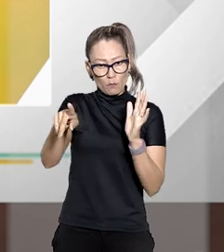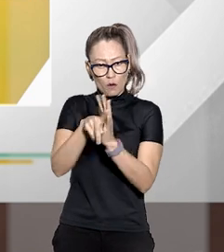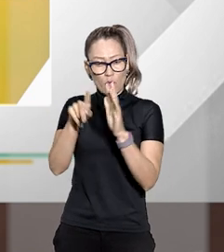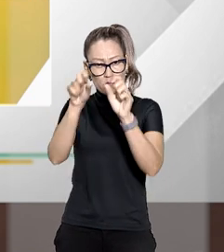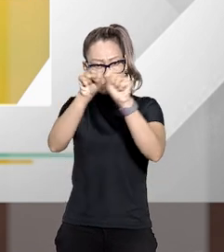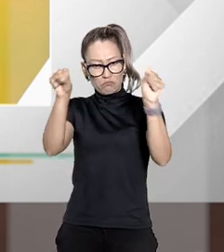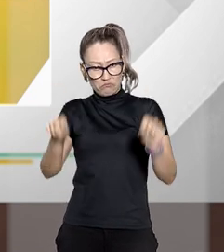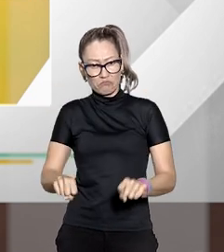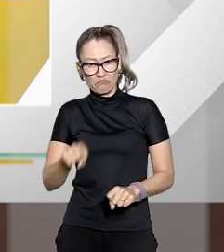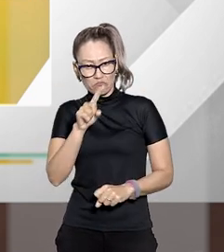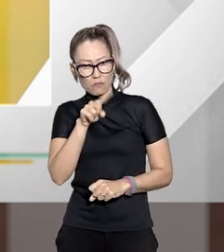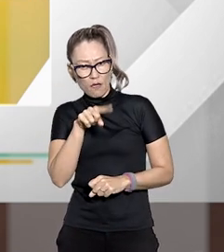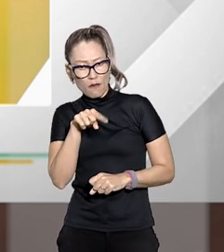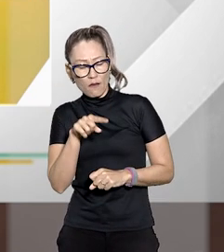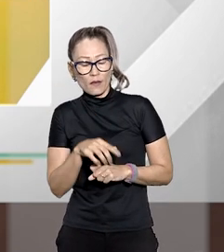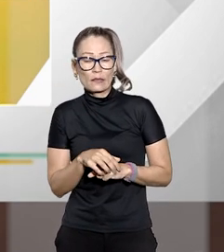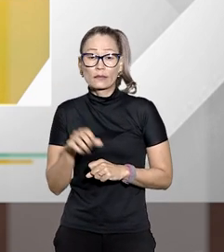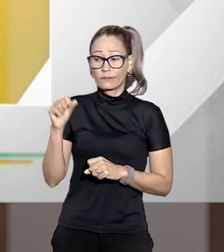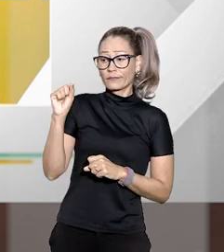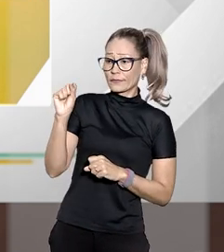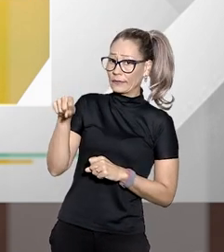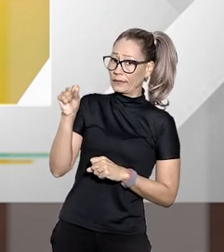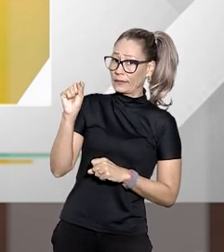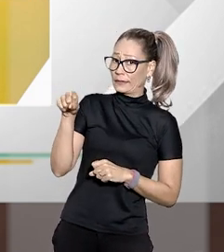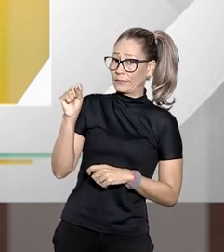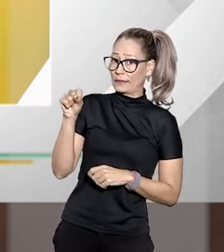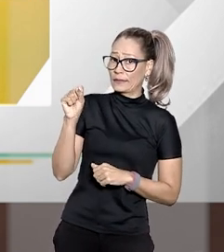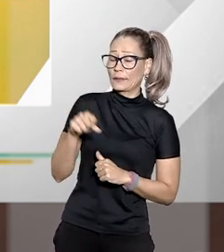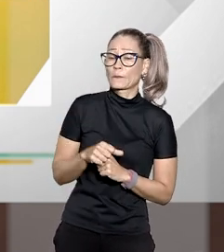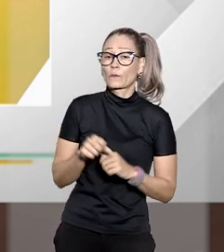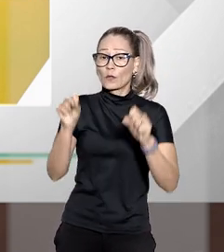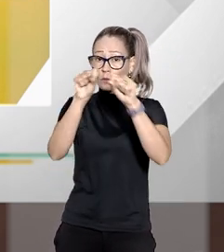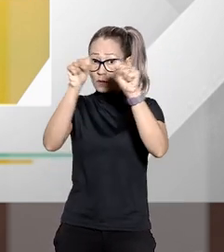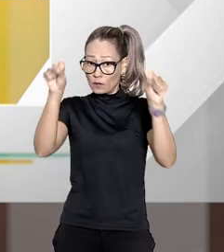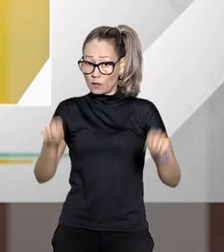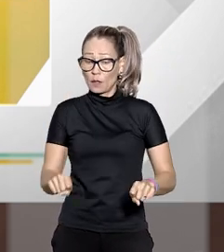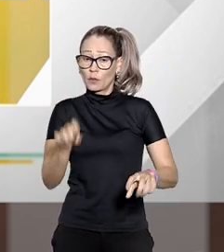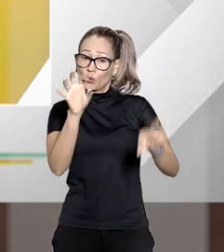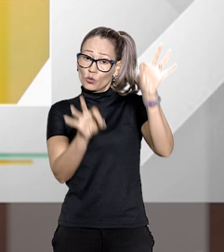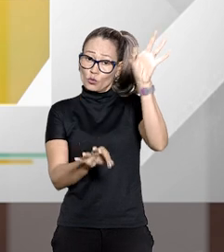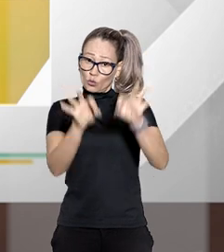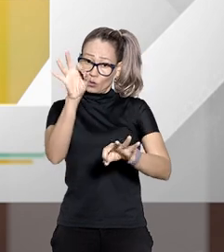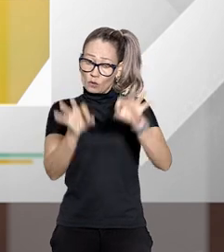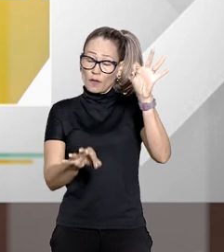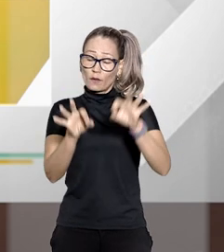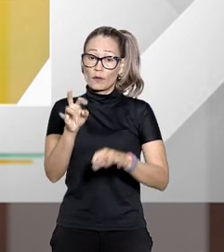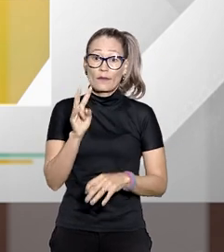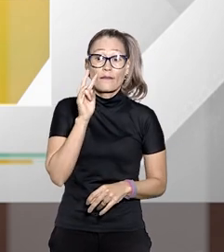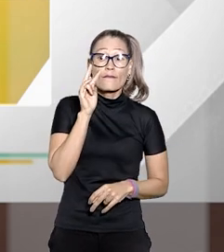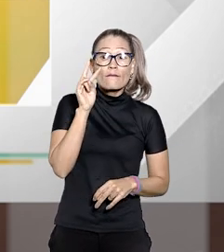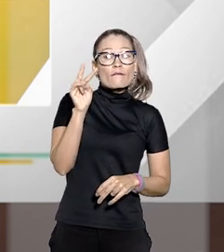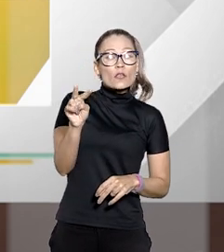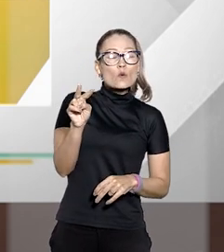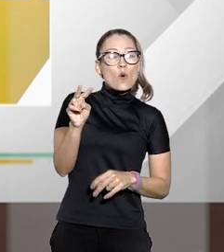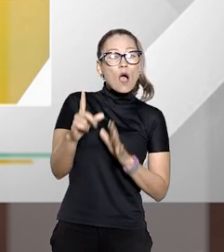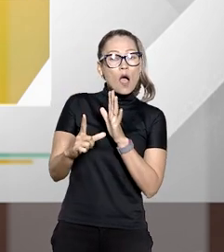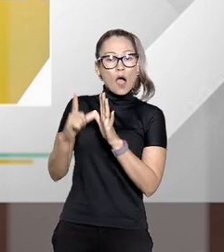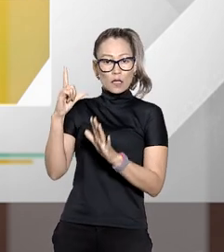próprio sistema sim o sistema de juizado ele previu o